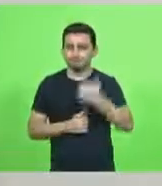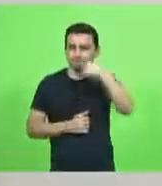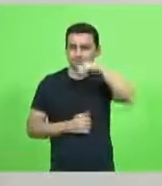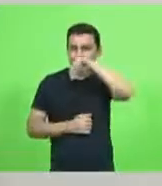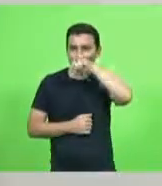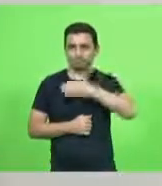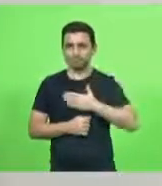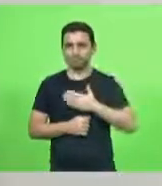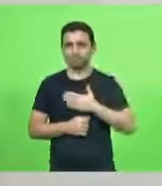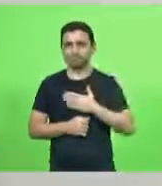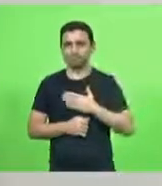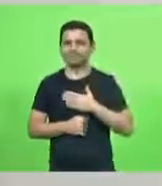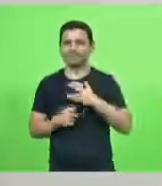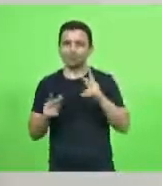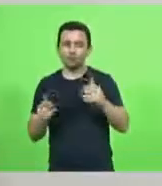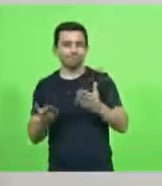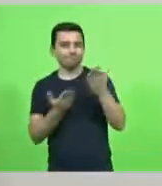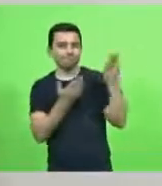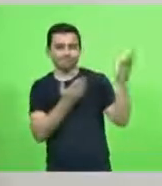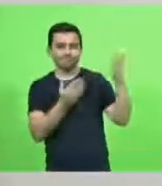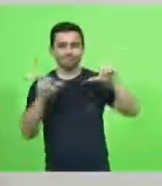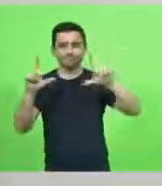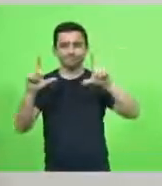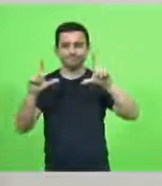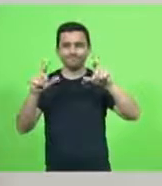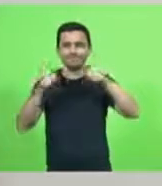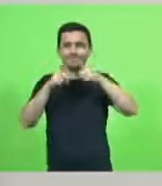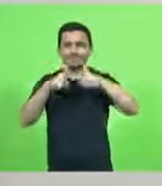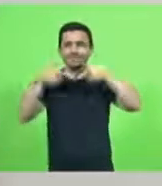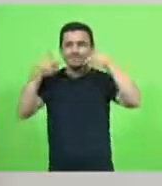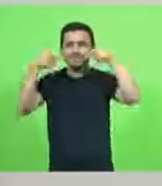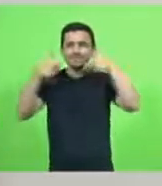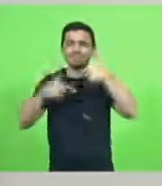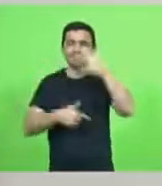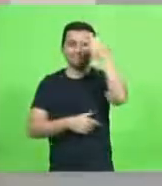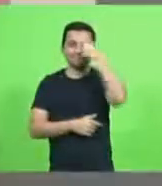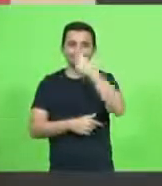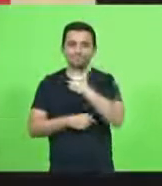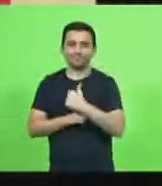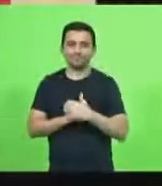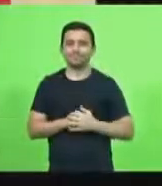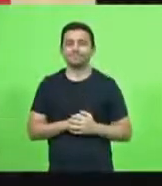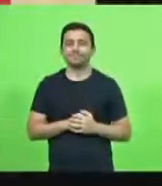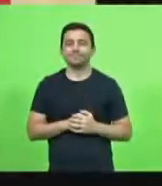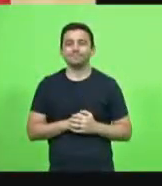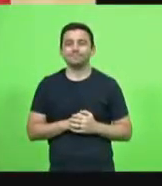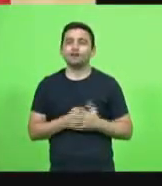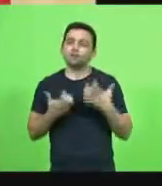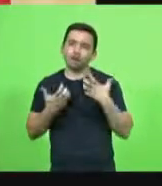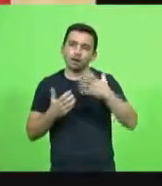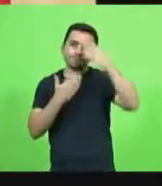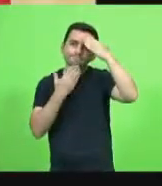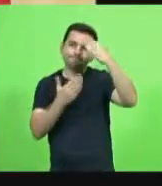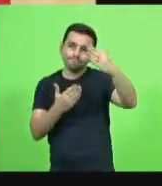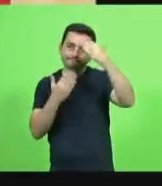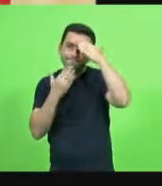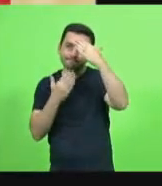pessoa que vocês veem aqui com esse sorriso lindo quero aqui agradecer